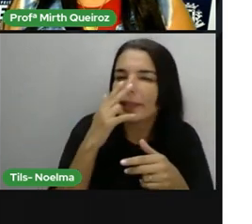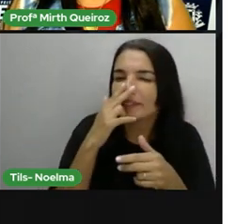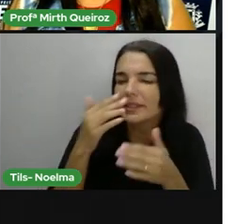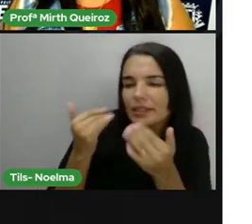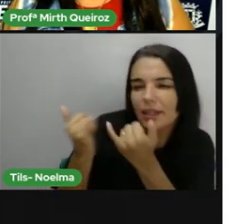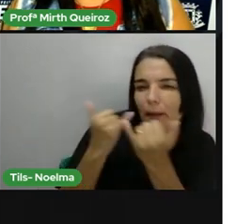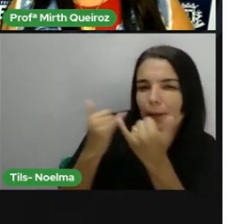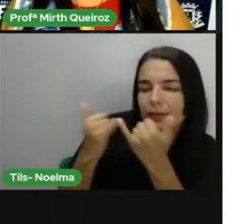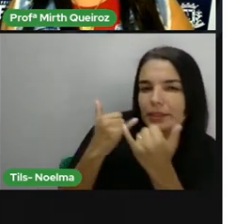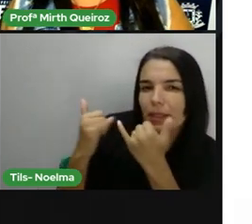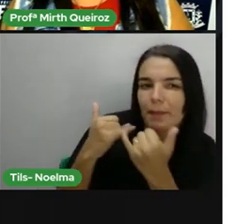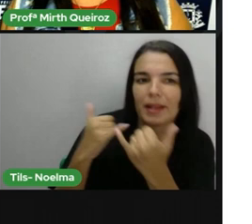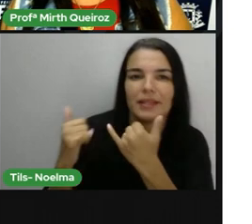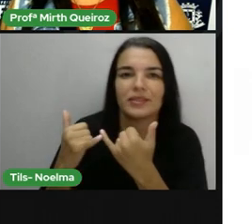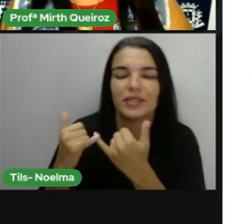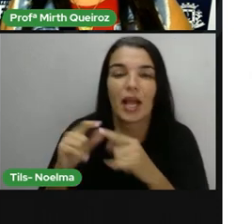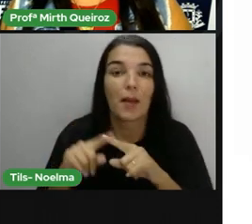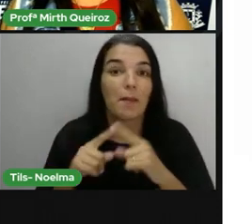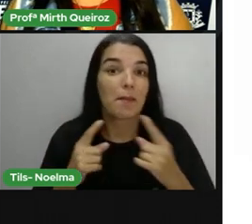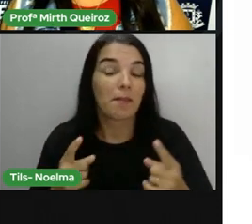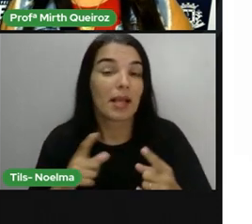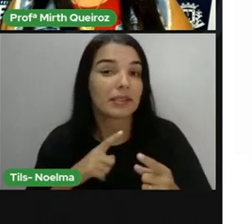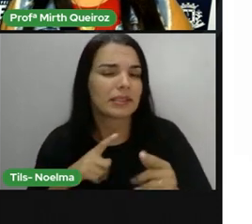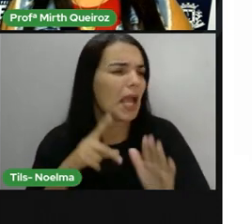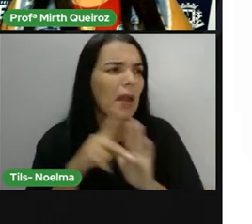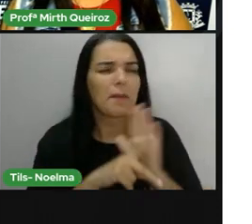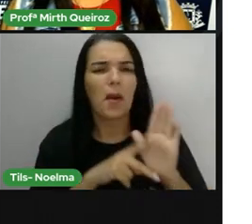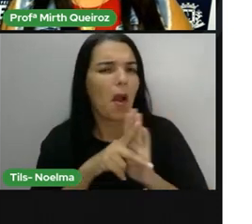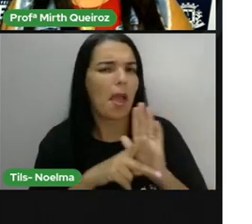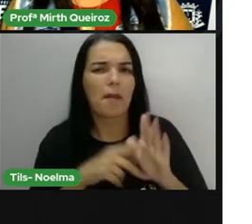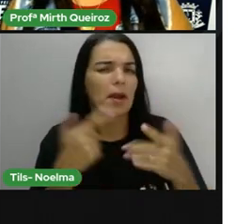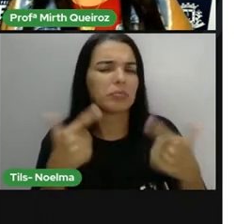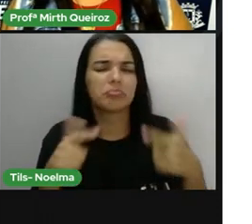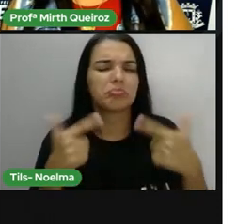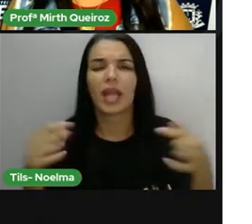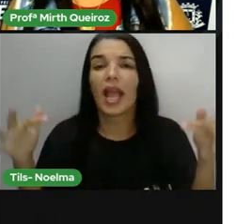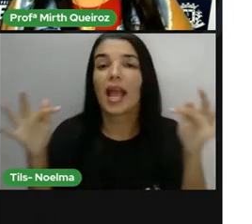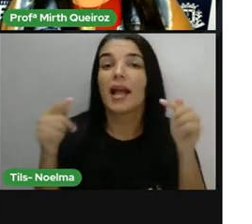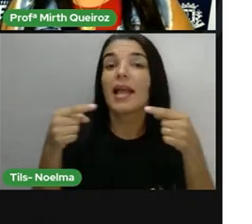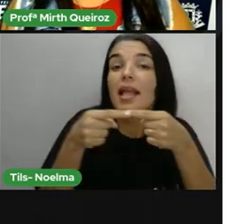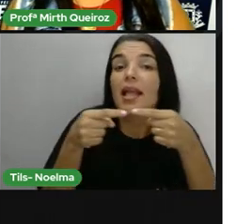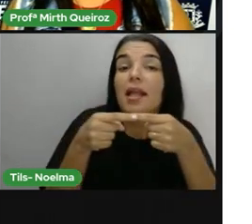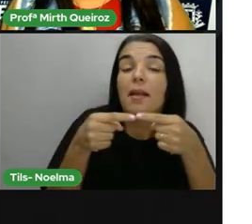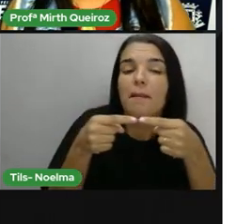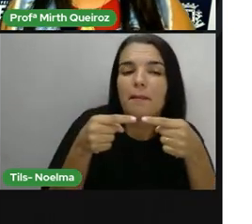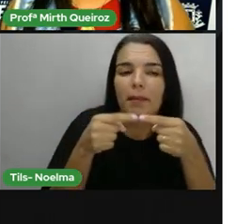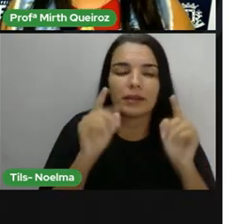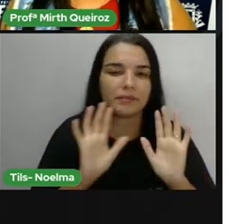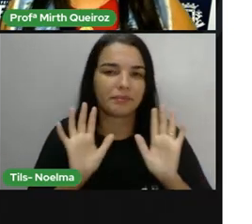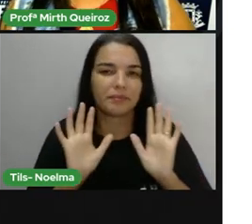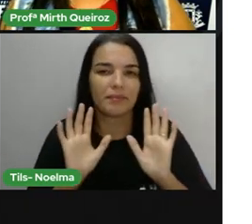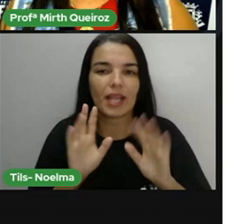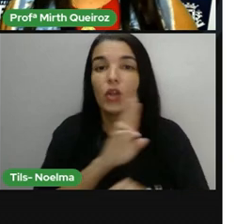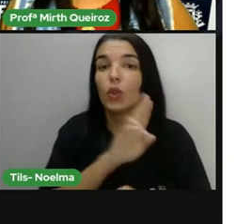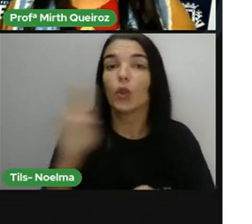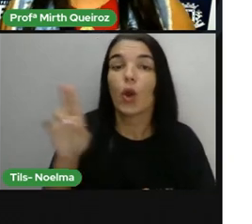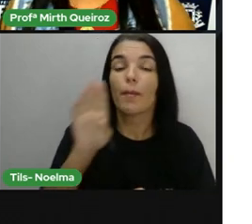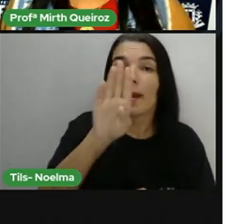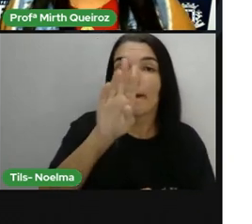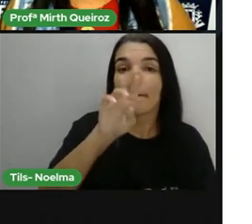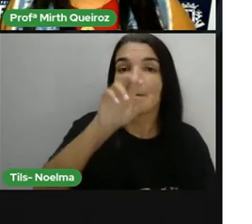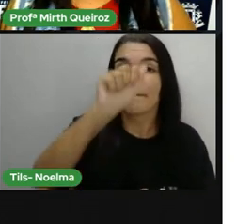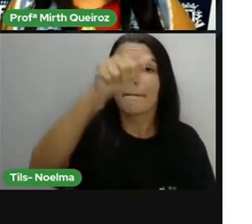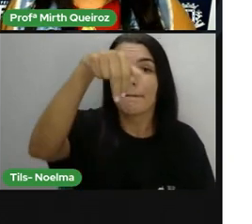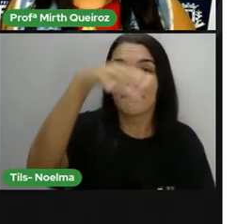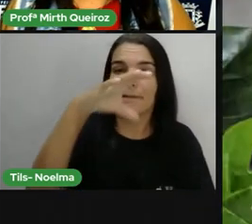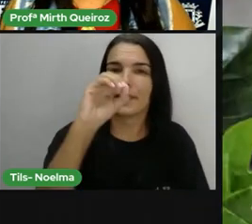parecidos, né? No entanto, há poemas que não possuem rimas. E são chamados de versos brancos quando não têm